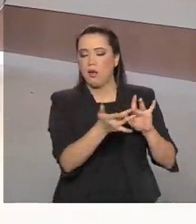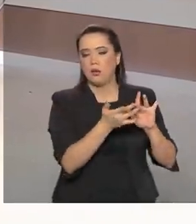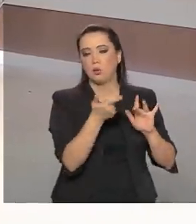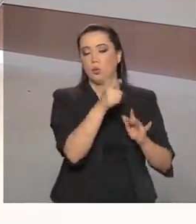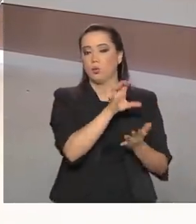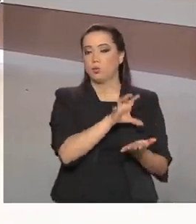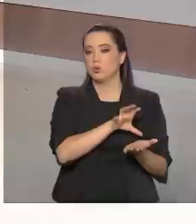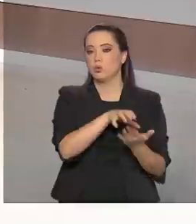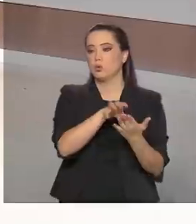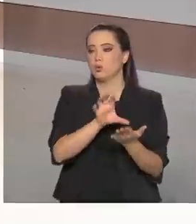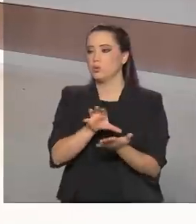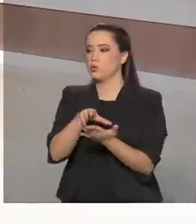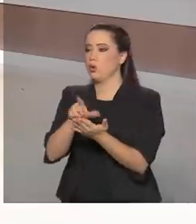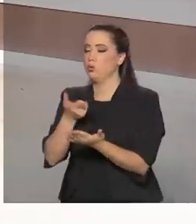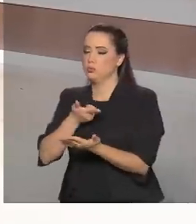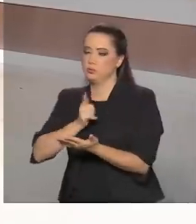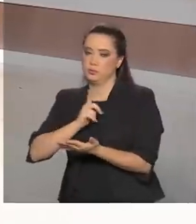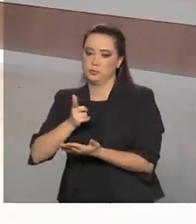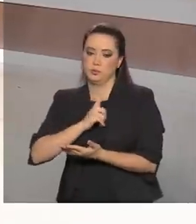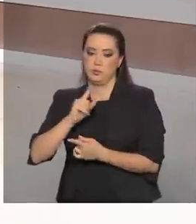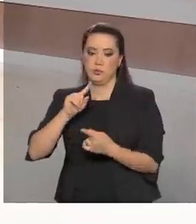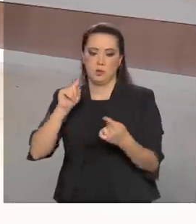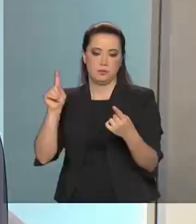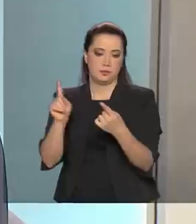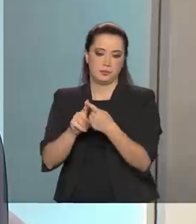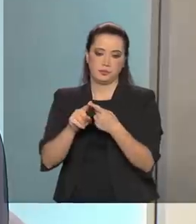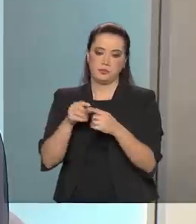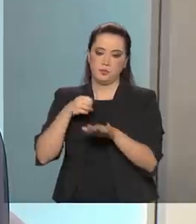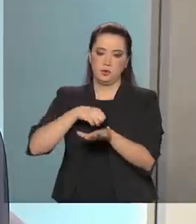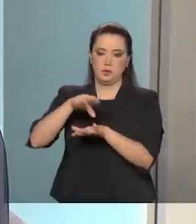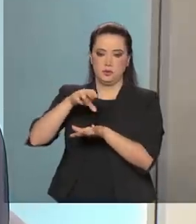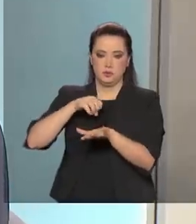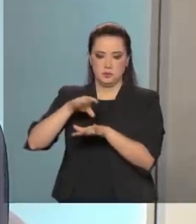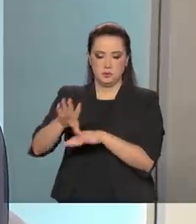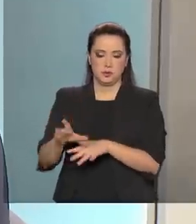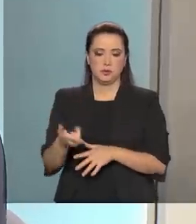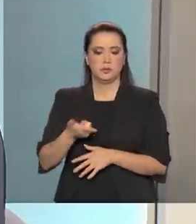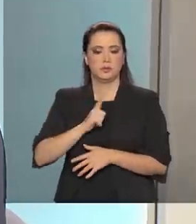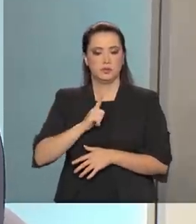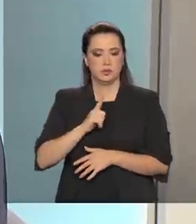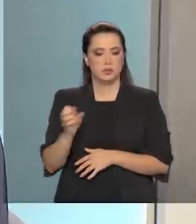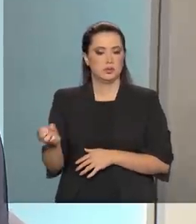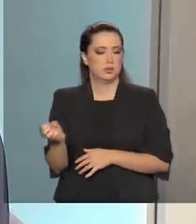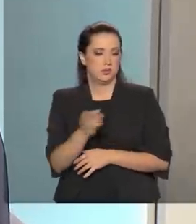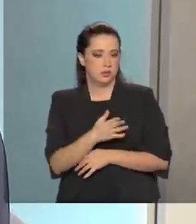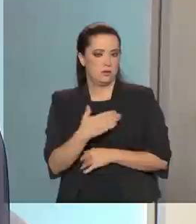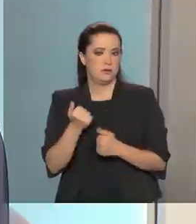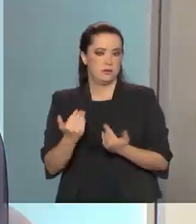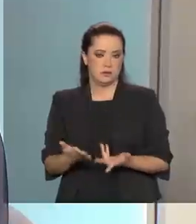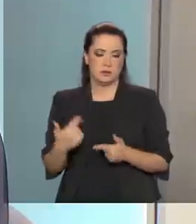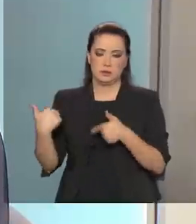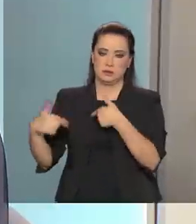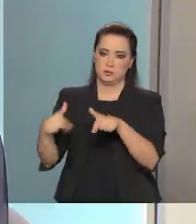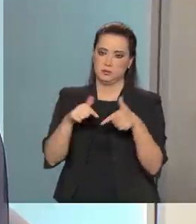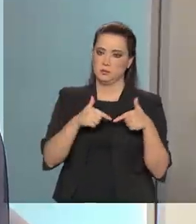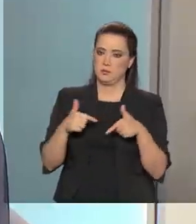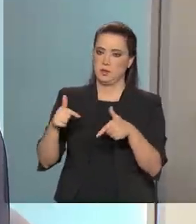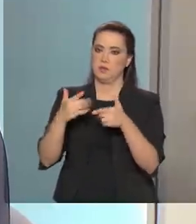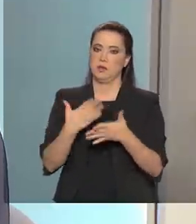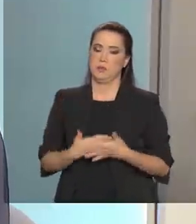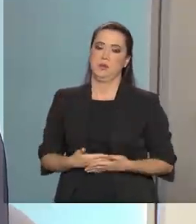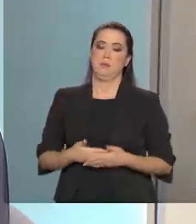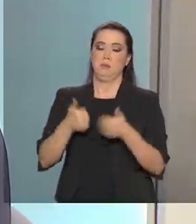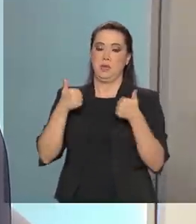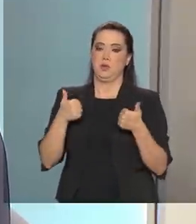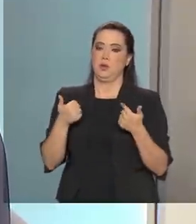instituições, tendo em vista colocar esses limites e atuar de uma forma melhor